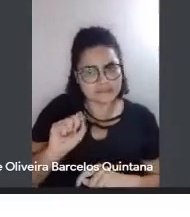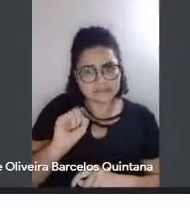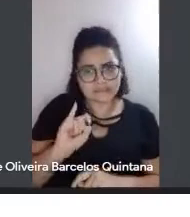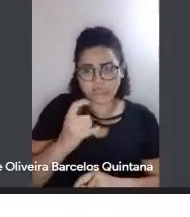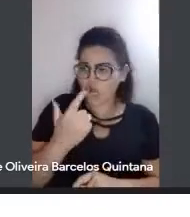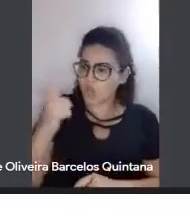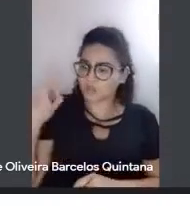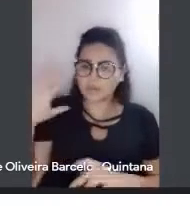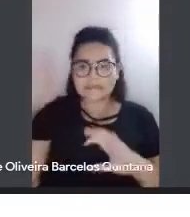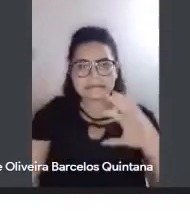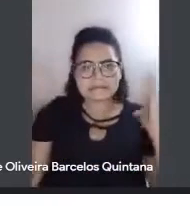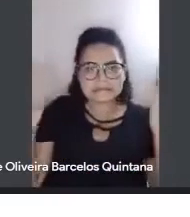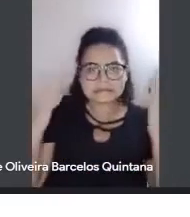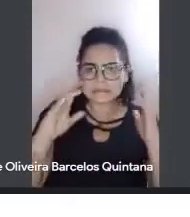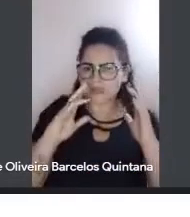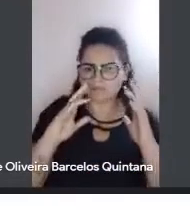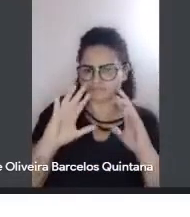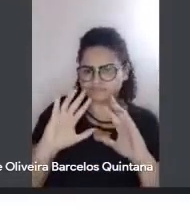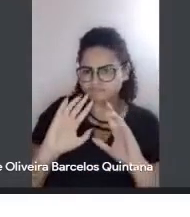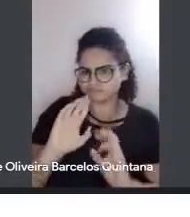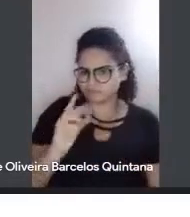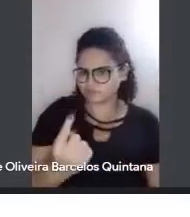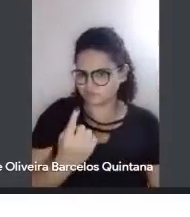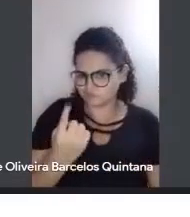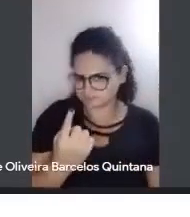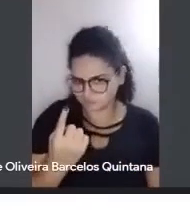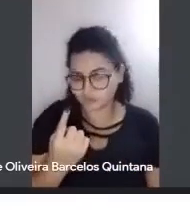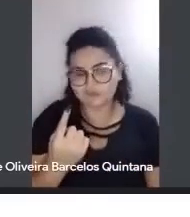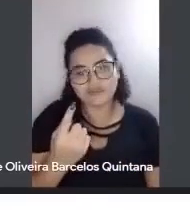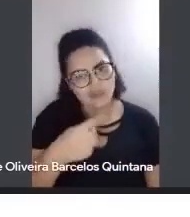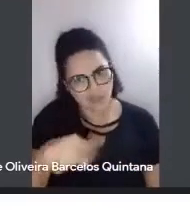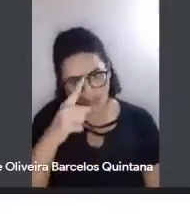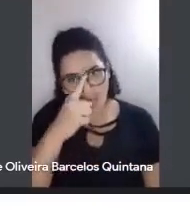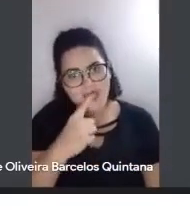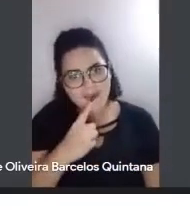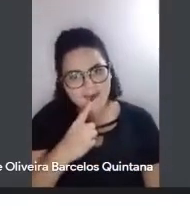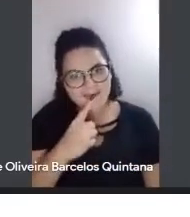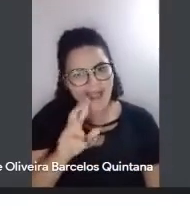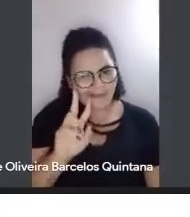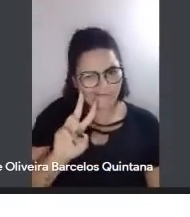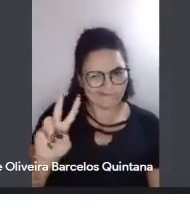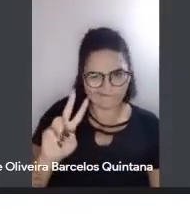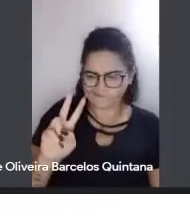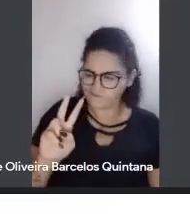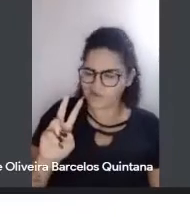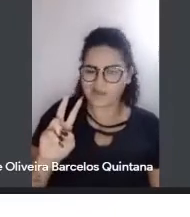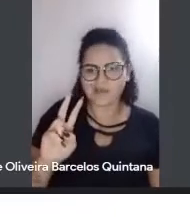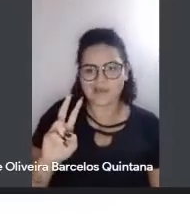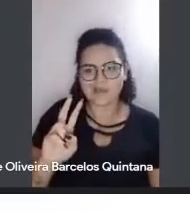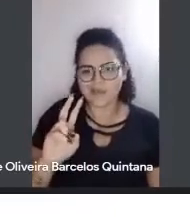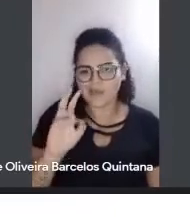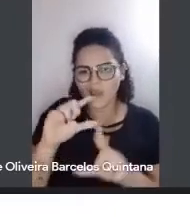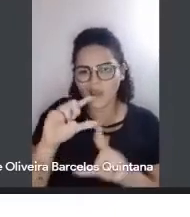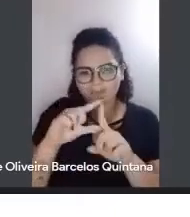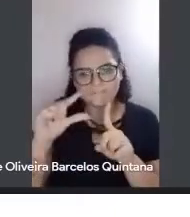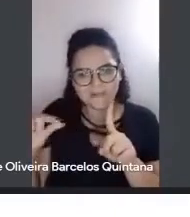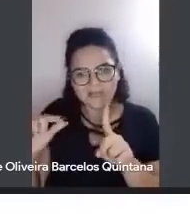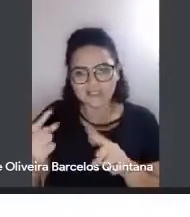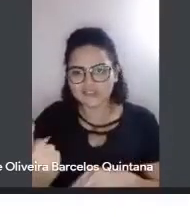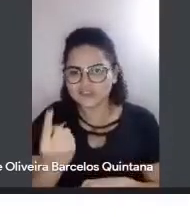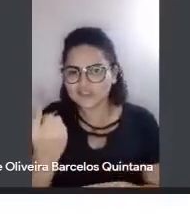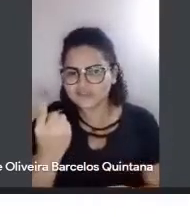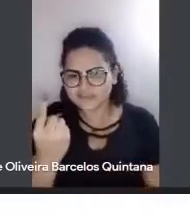isoladas, que é a imagem que a gente tem mesmo das caatingas, aquelas plantas isoladas, então pode ser,